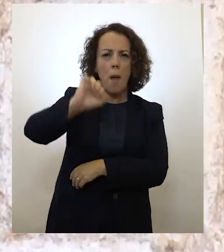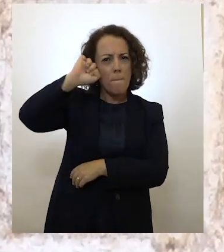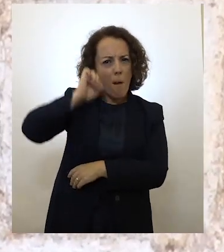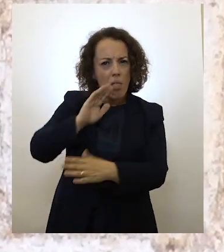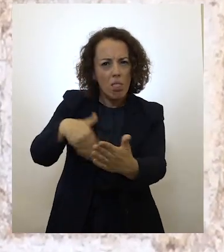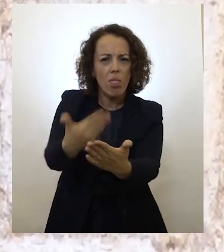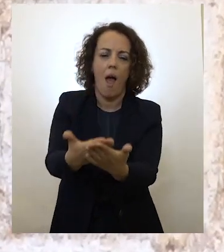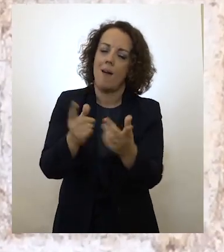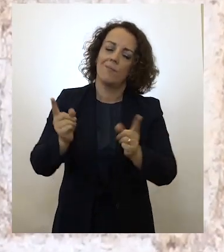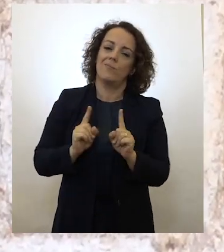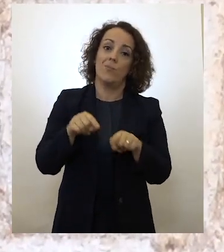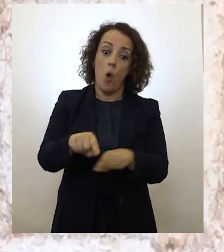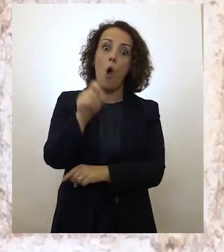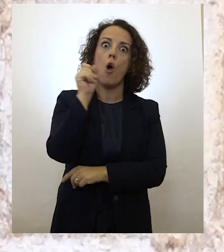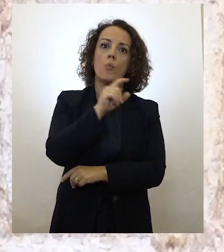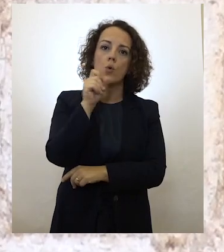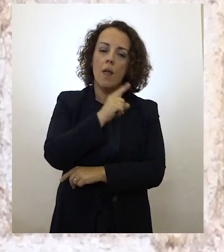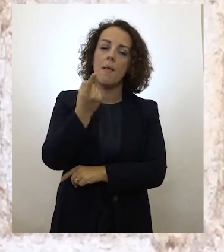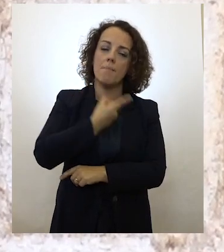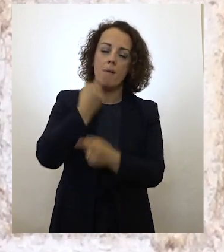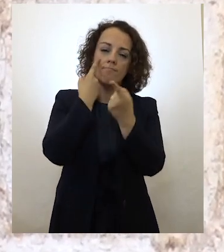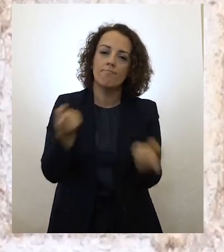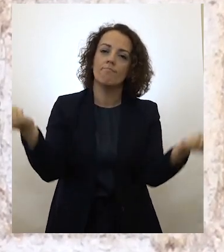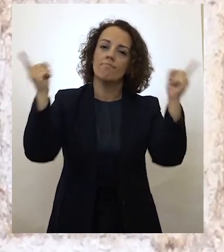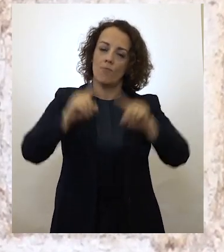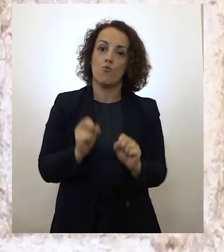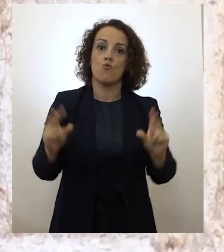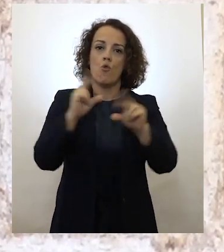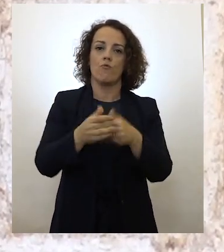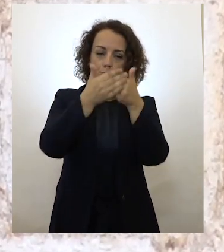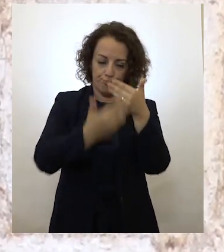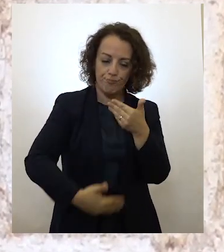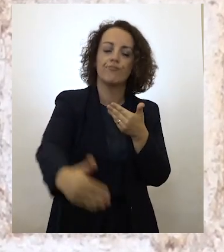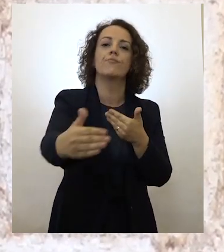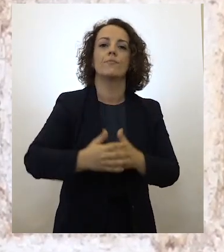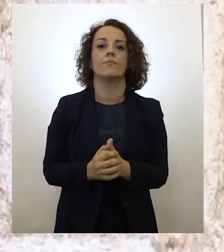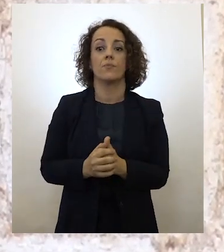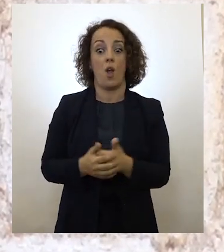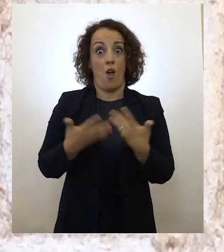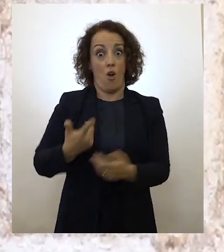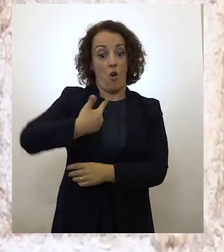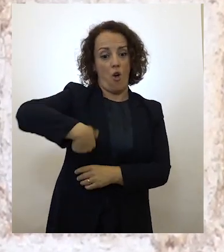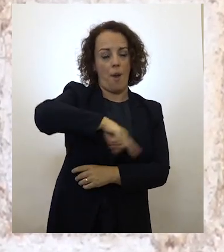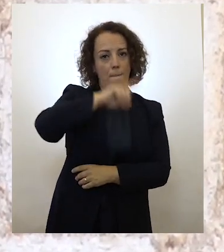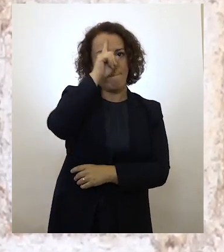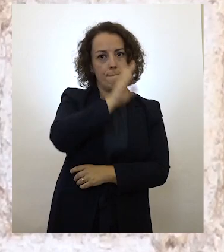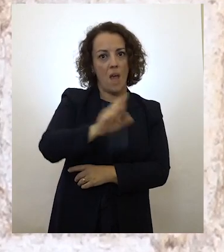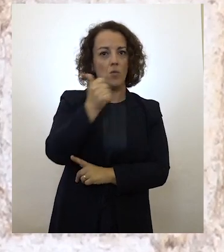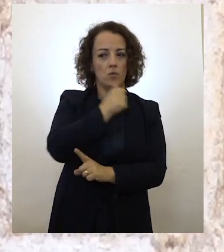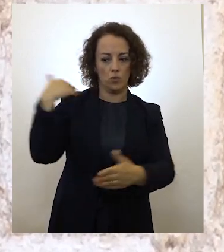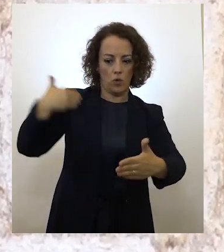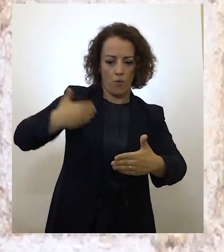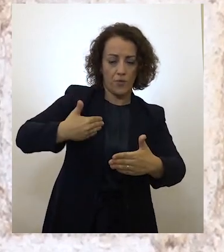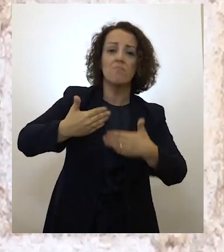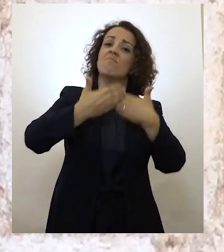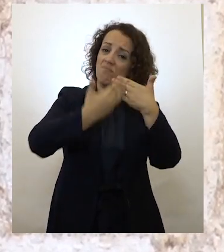A oportunidade singular de começar de novo. Hoje, com o que já sofremos e o que vamos